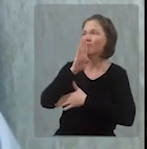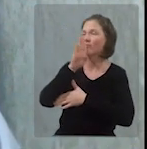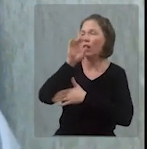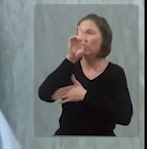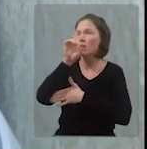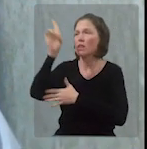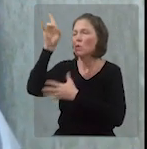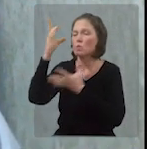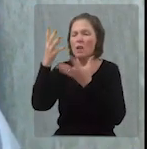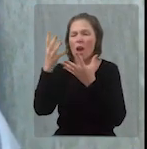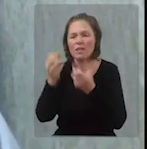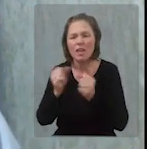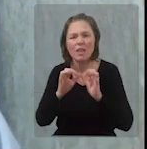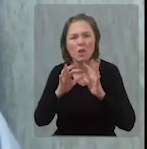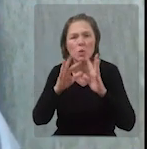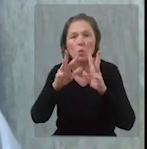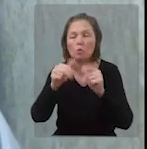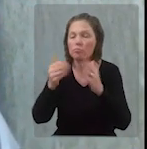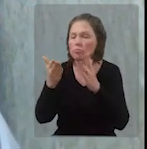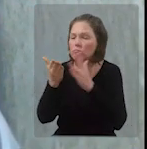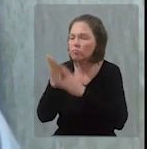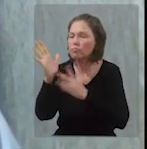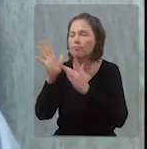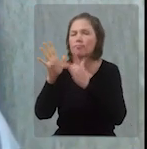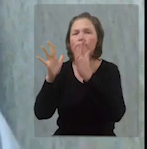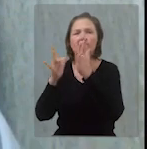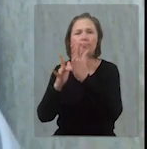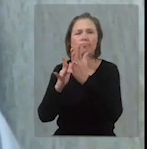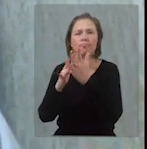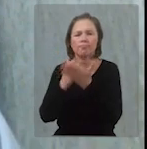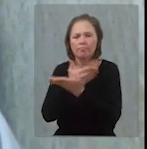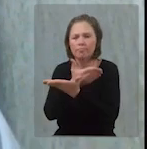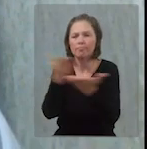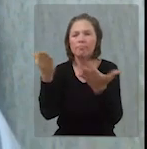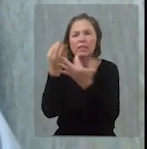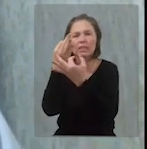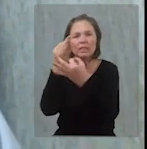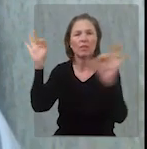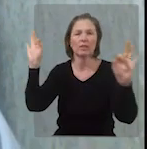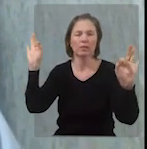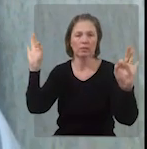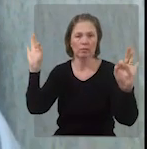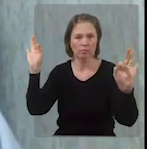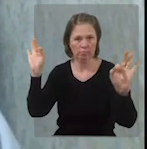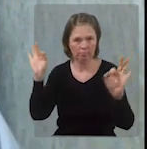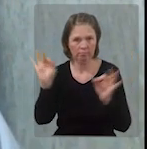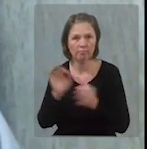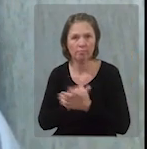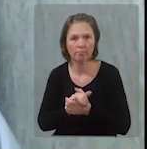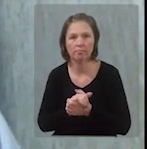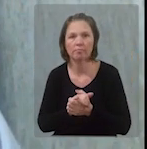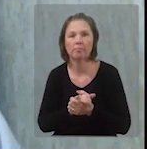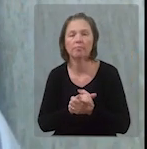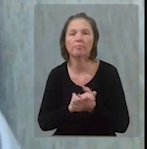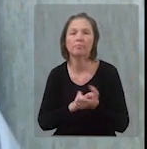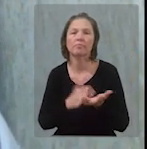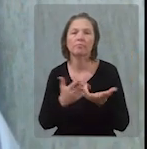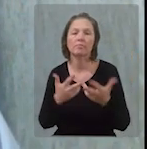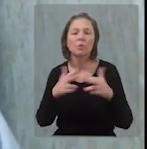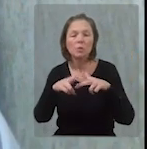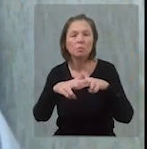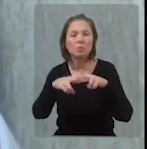exigir nada, Deus aceita todos por meio de Cristo Jesus que o salva, Romanos 3,24.